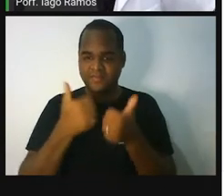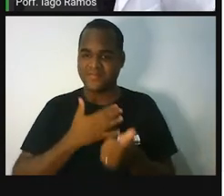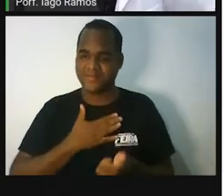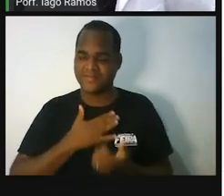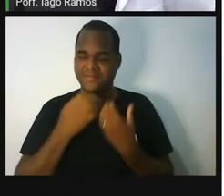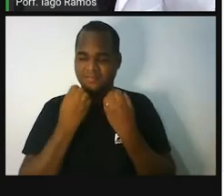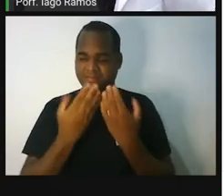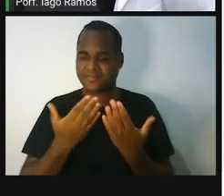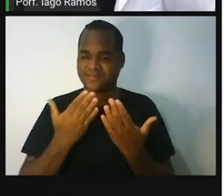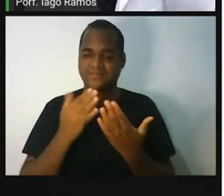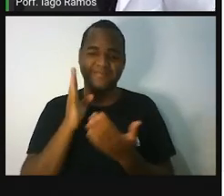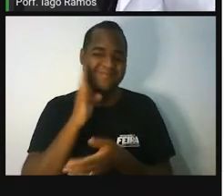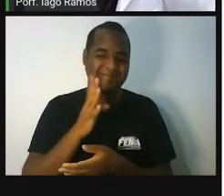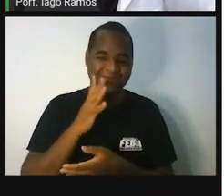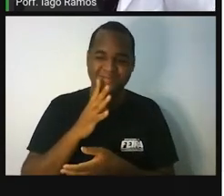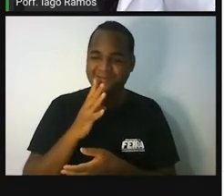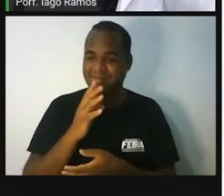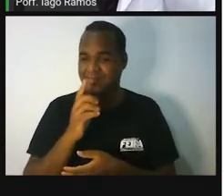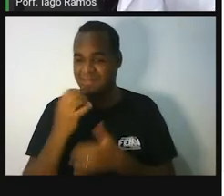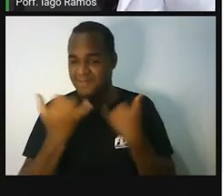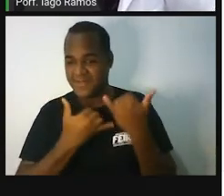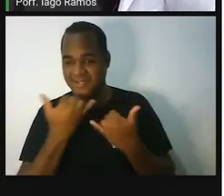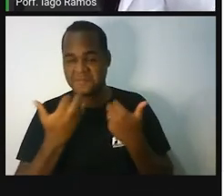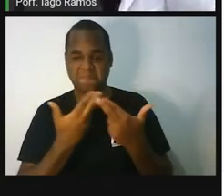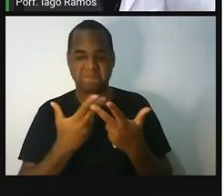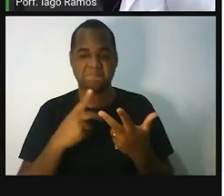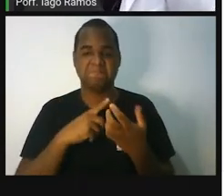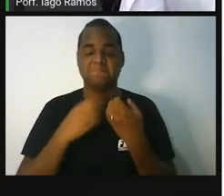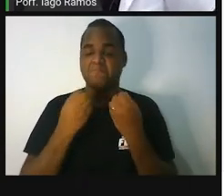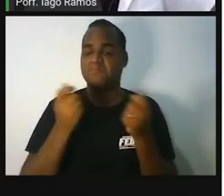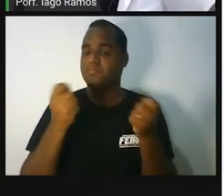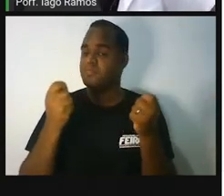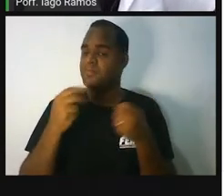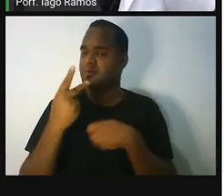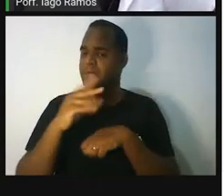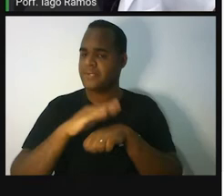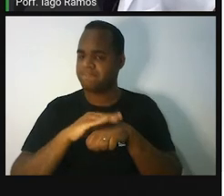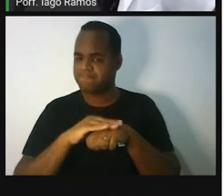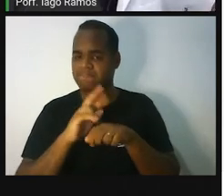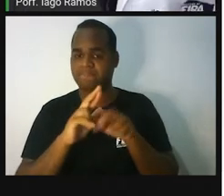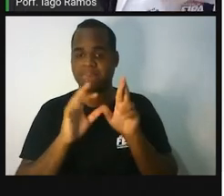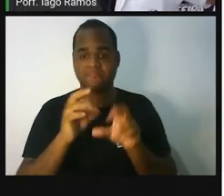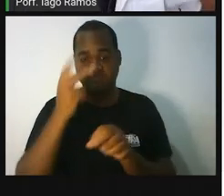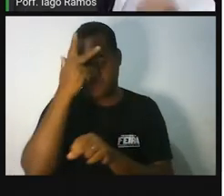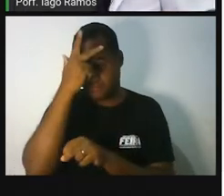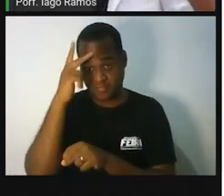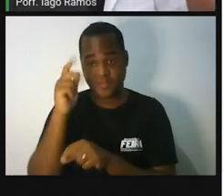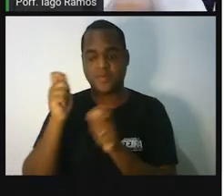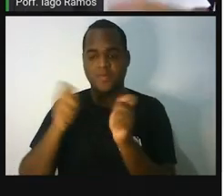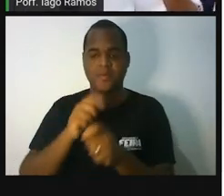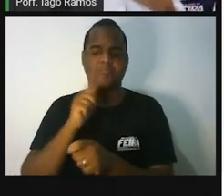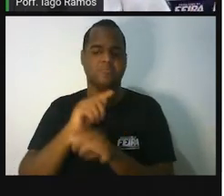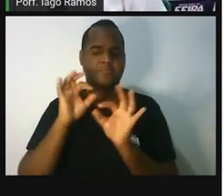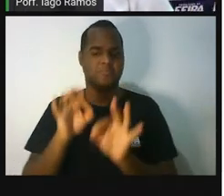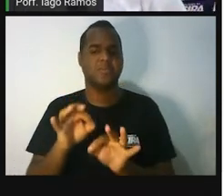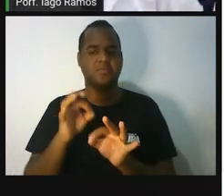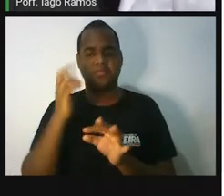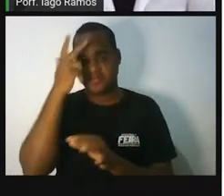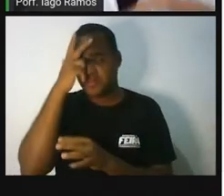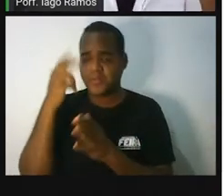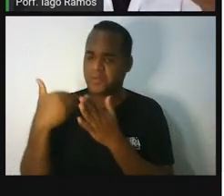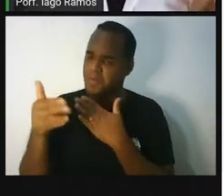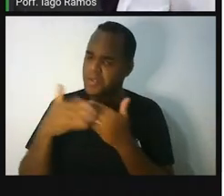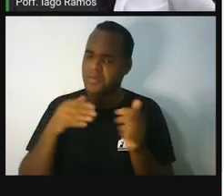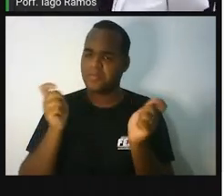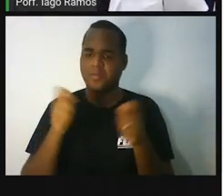gostou desse truque? Gostou dessa brincadeira? Bom, você pode fazer isso com qualquer pessoa. Dá certo com qualquer pessoa.